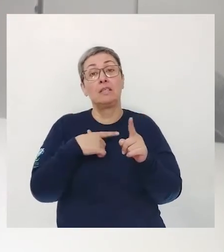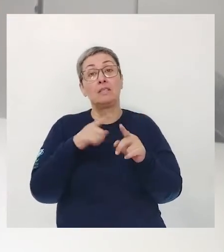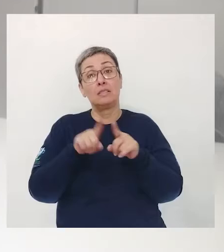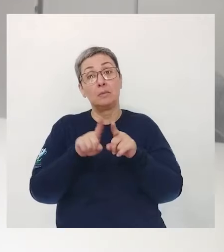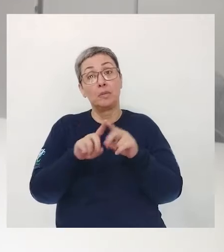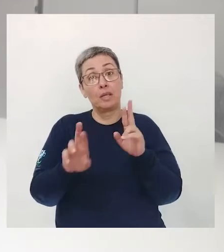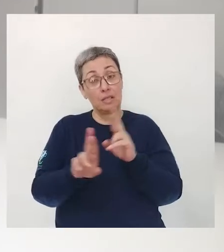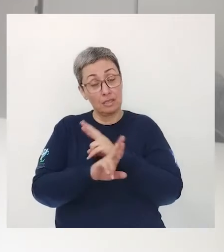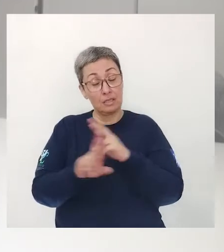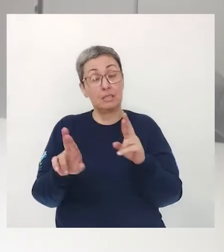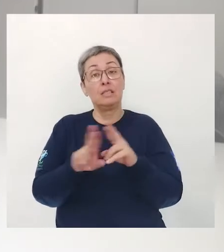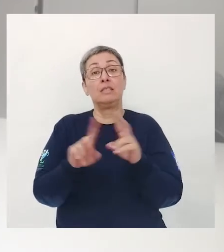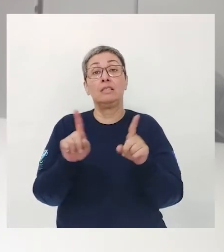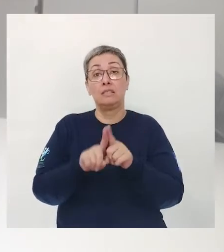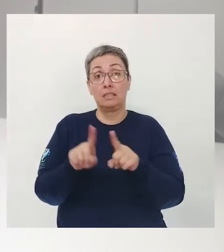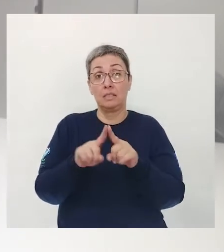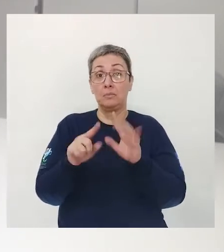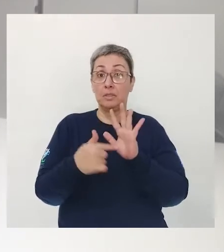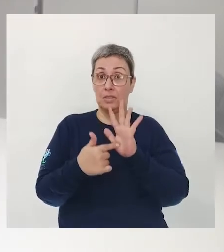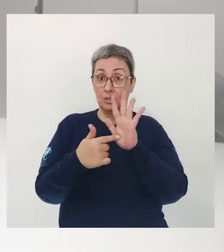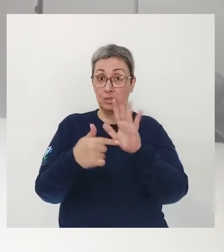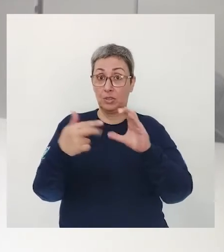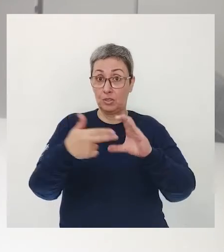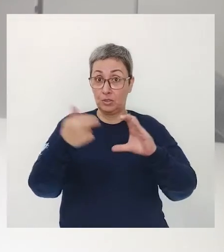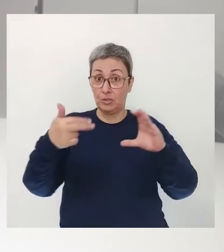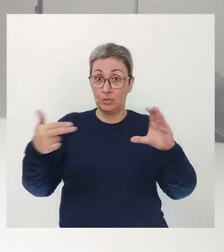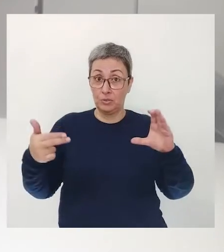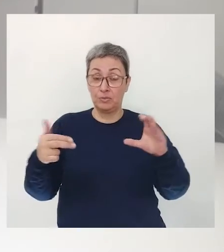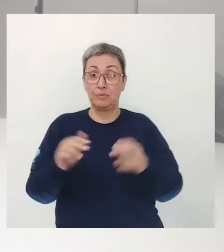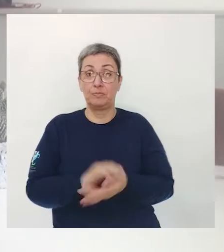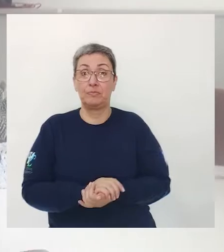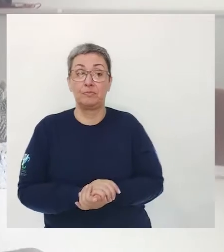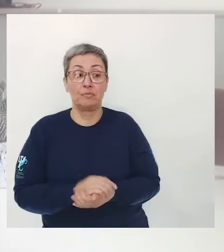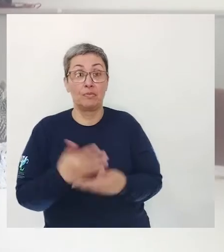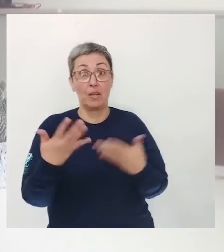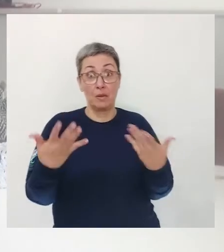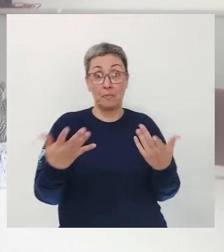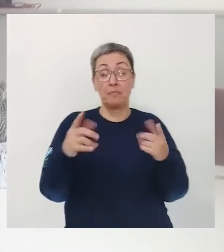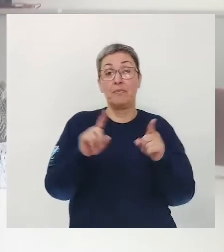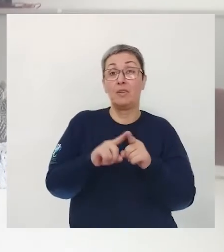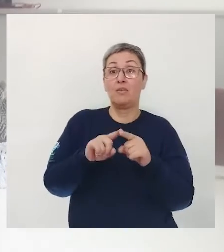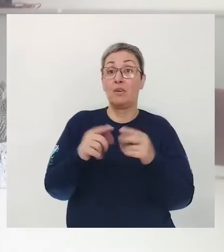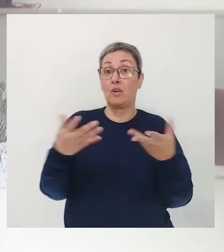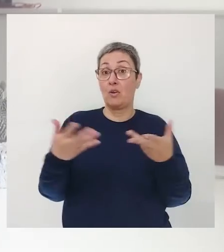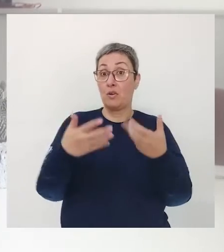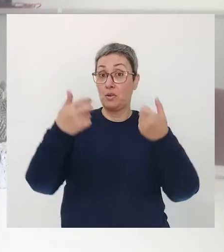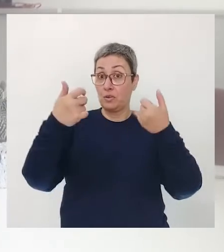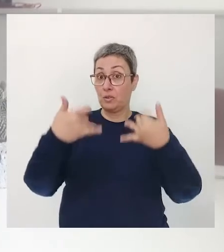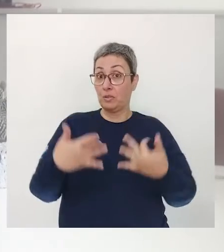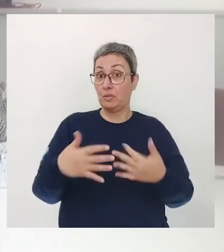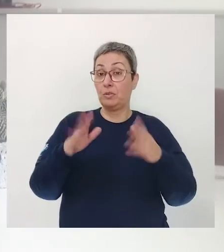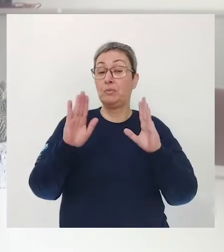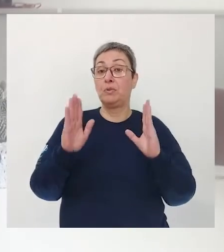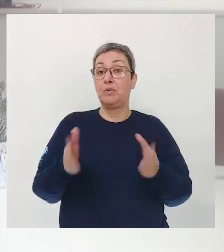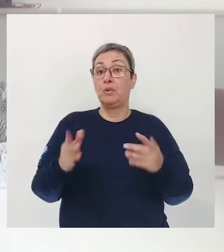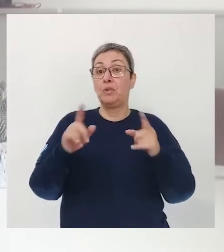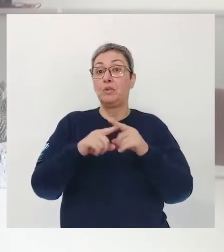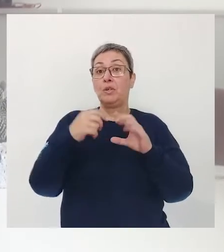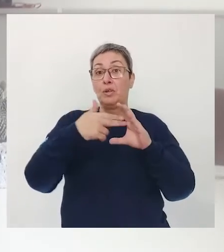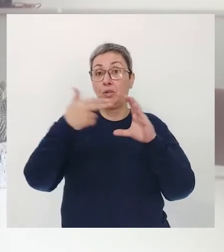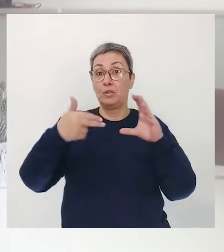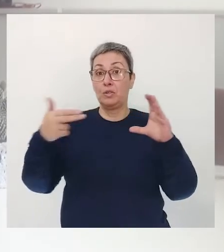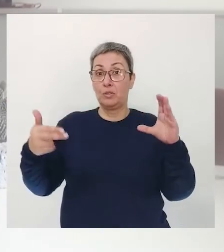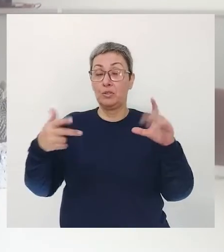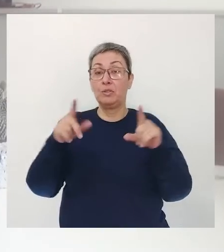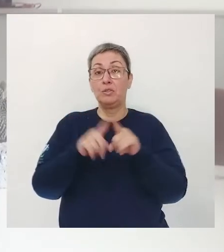questões De relacionamento Também aparecem Nas charges Pois é pessoal Hoje falamos bastante Sobre